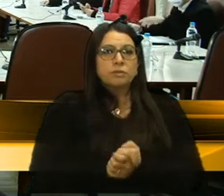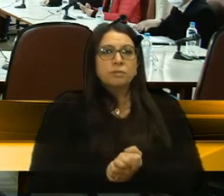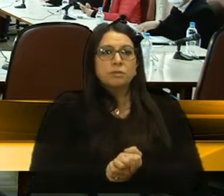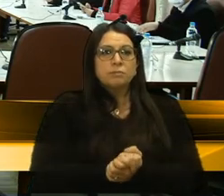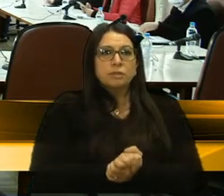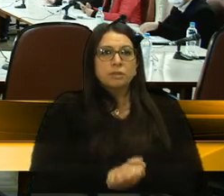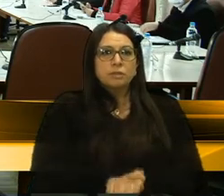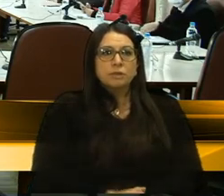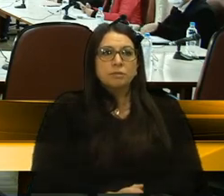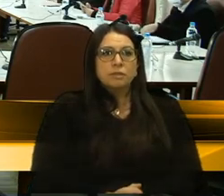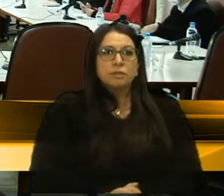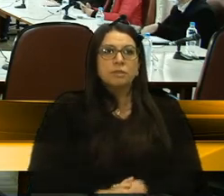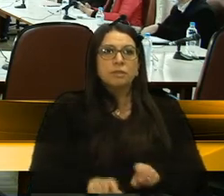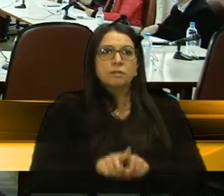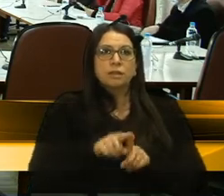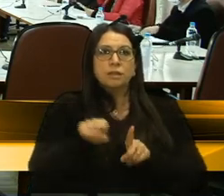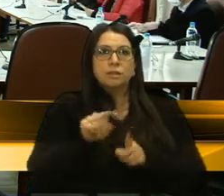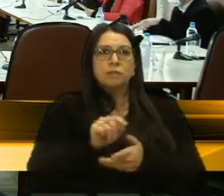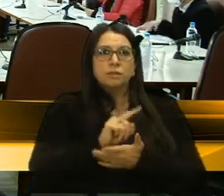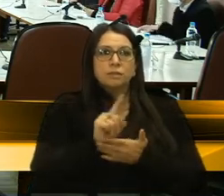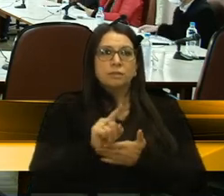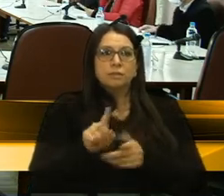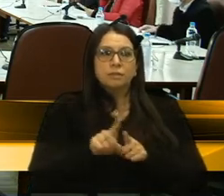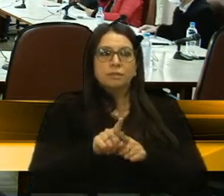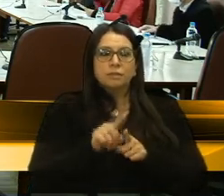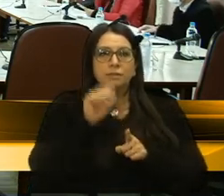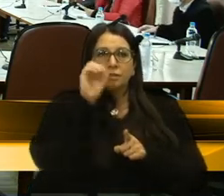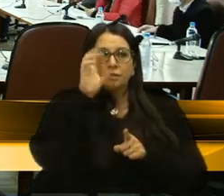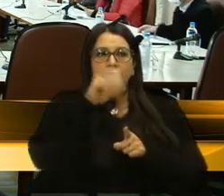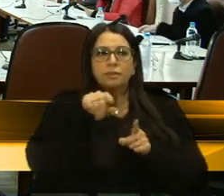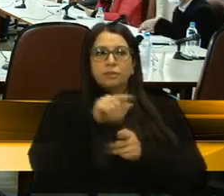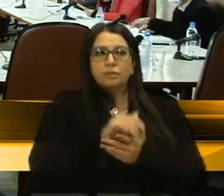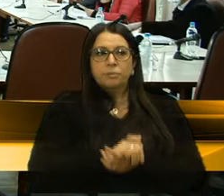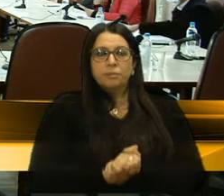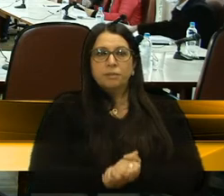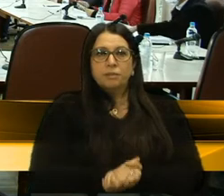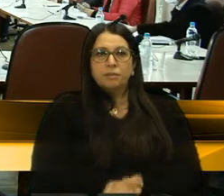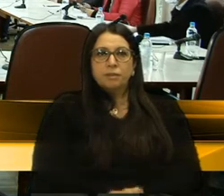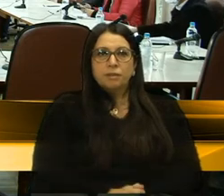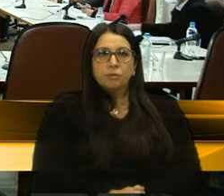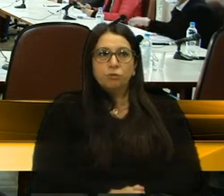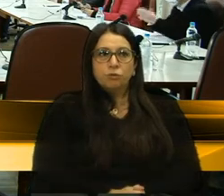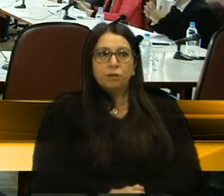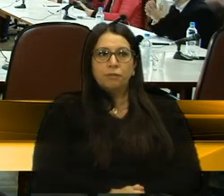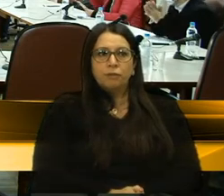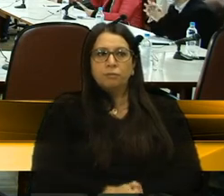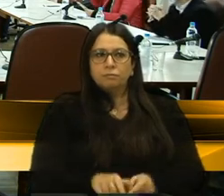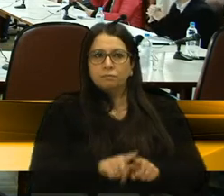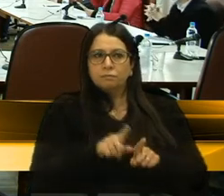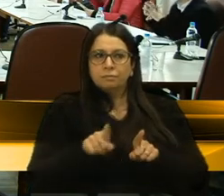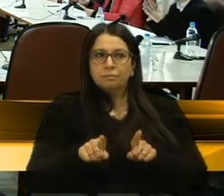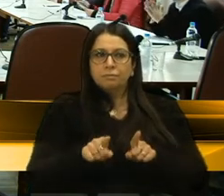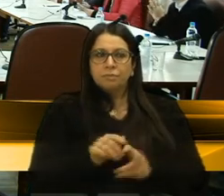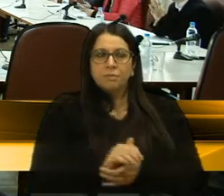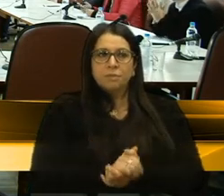E, já dentro de mim, agradecer ao vereador Fiuso pela excelência do espaço e dizer que,